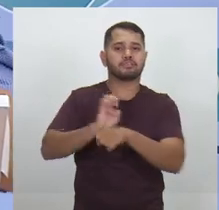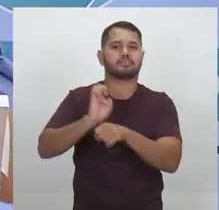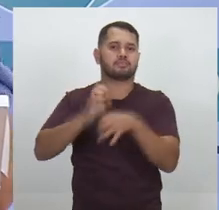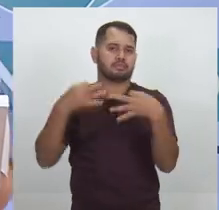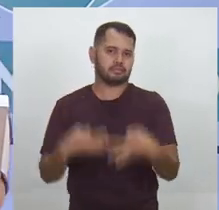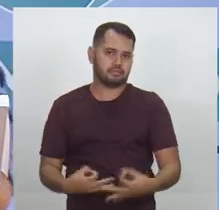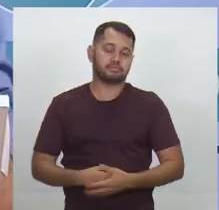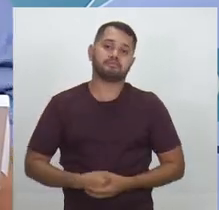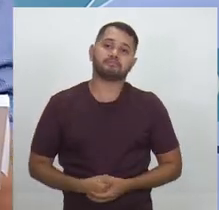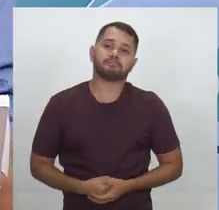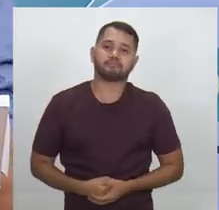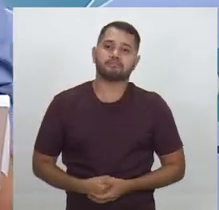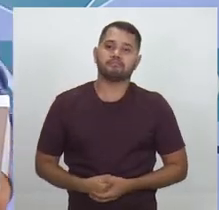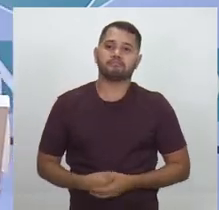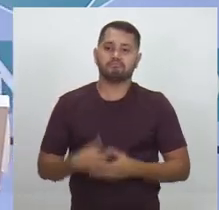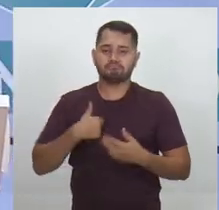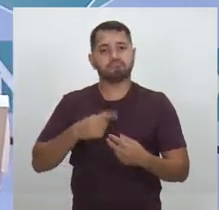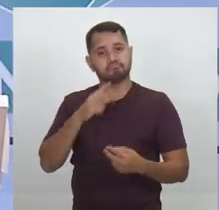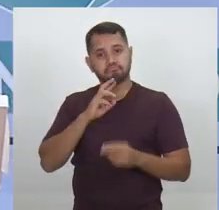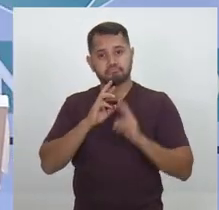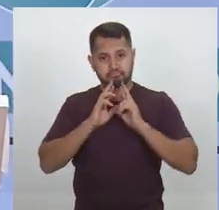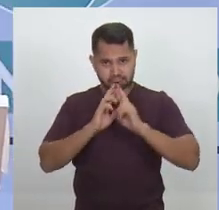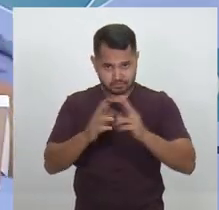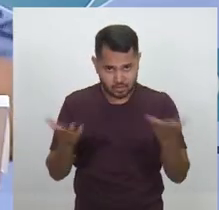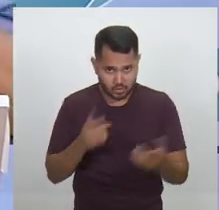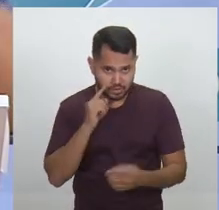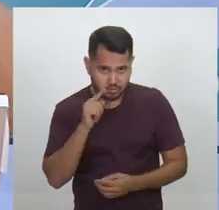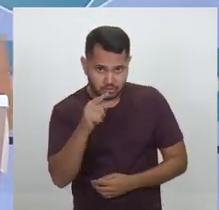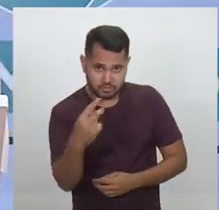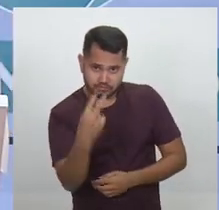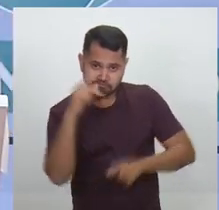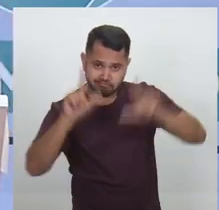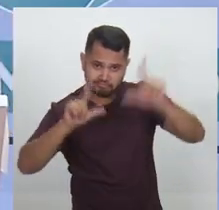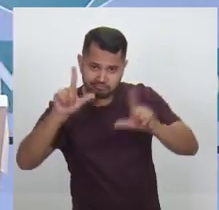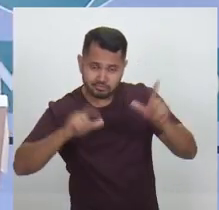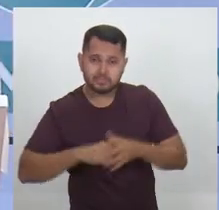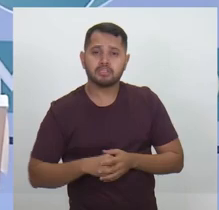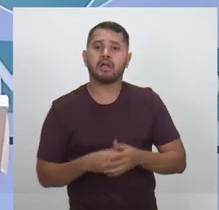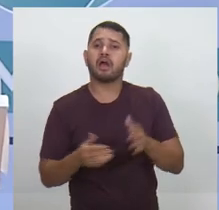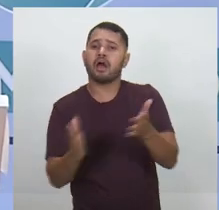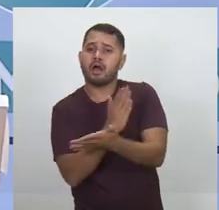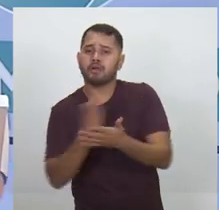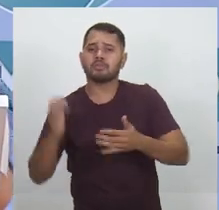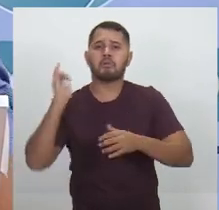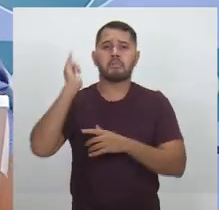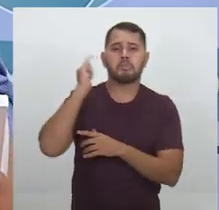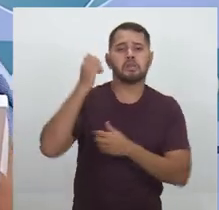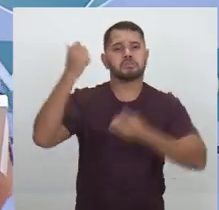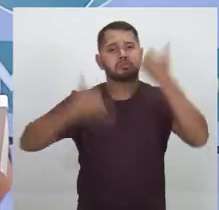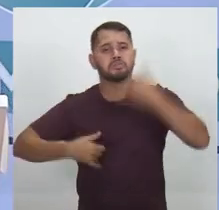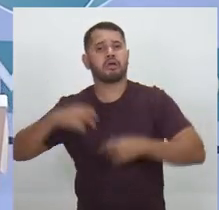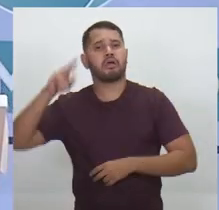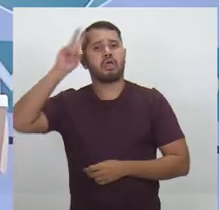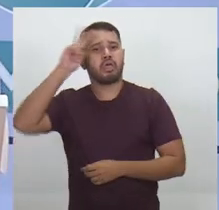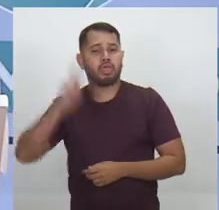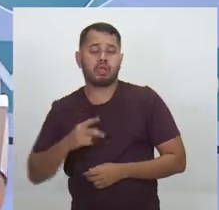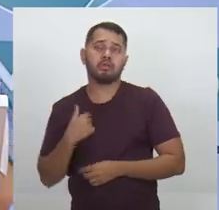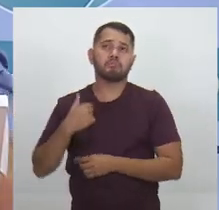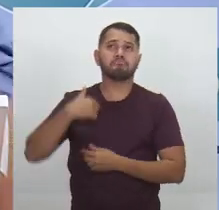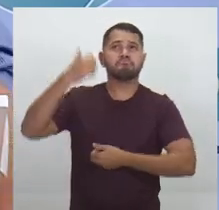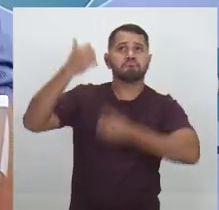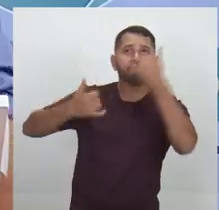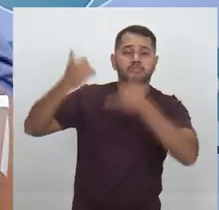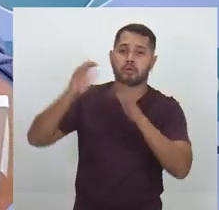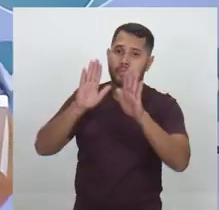justo. Eu quero falar para você que tem gente que conta histórias. Tem gente que ouve histórias.